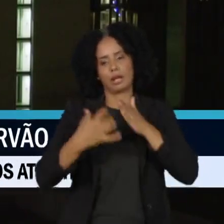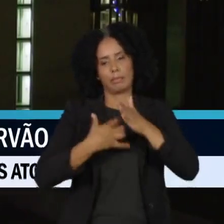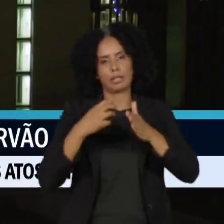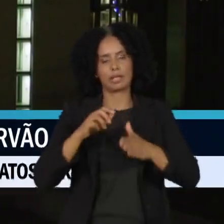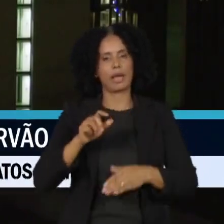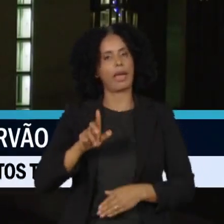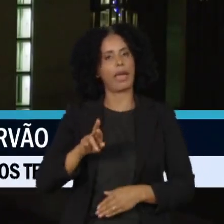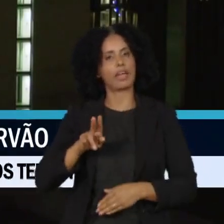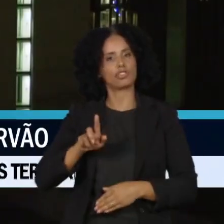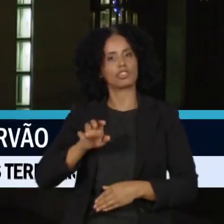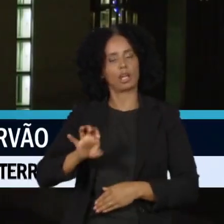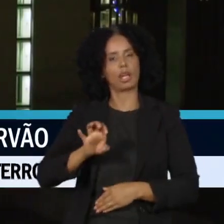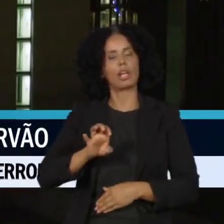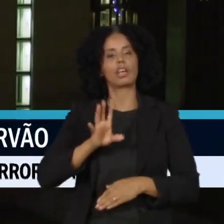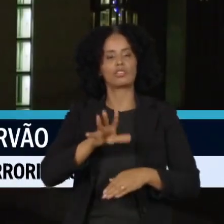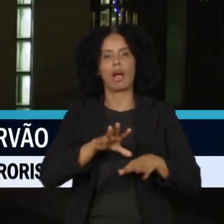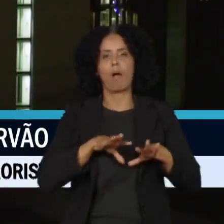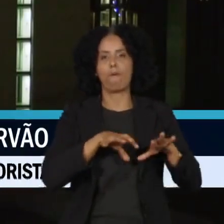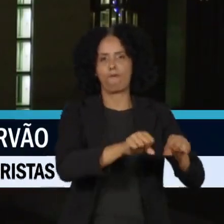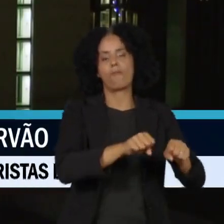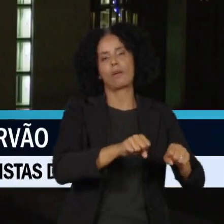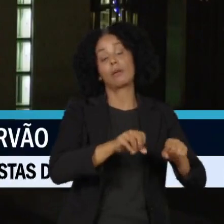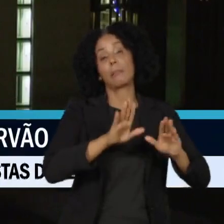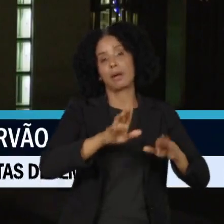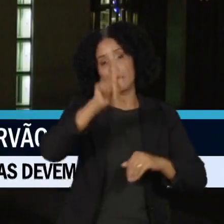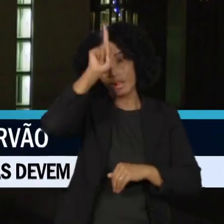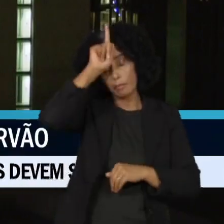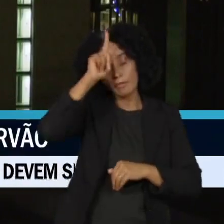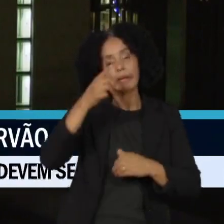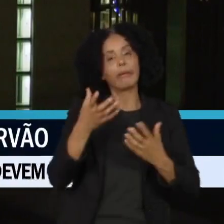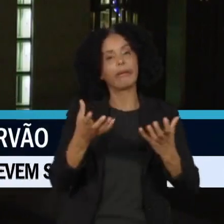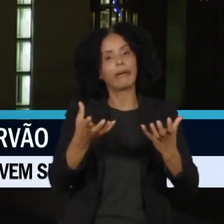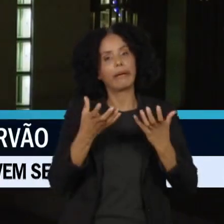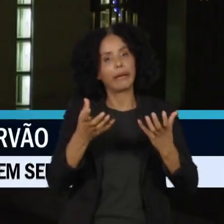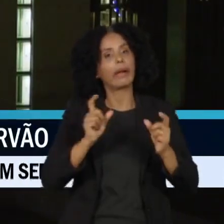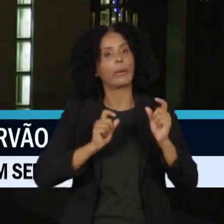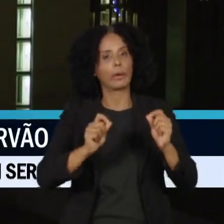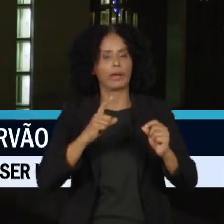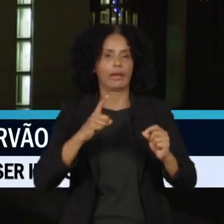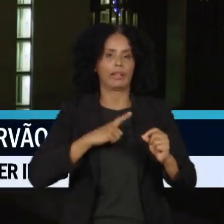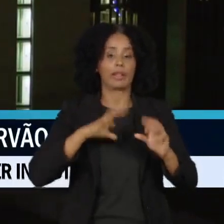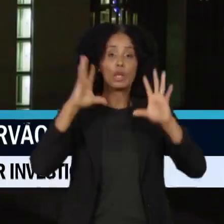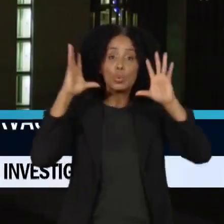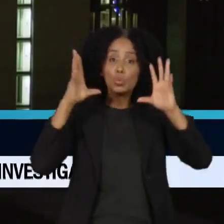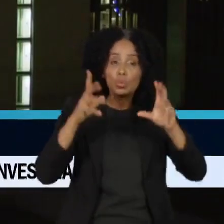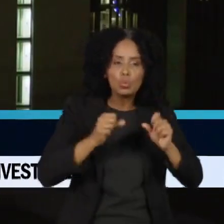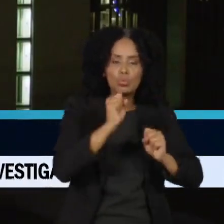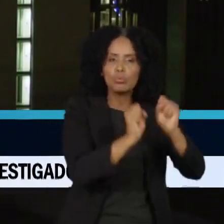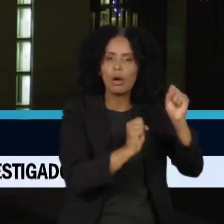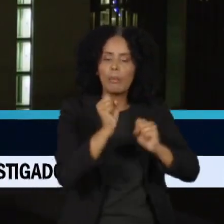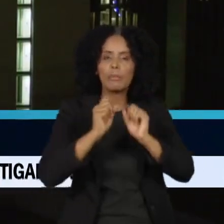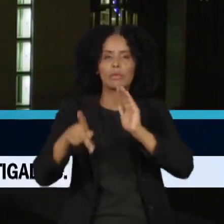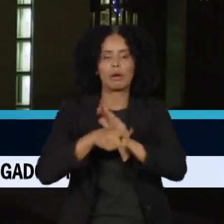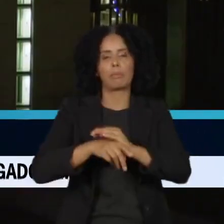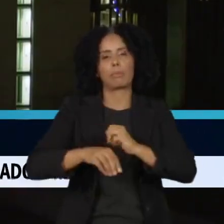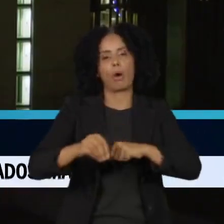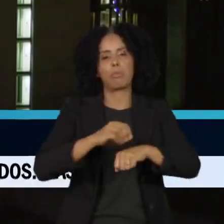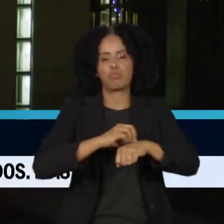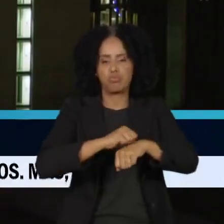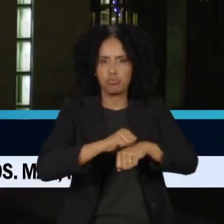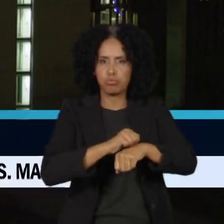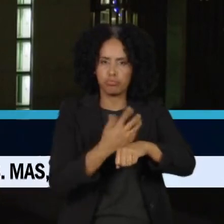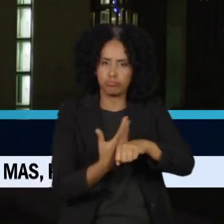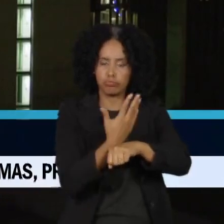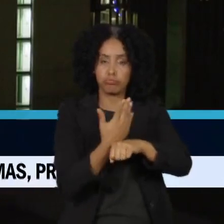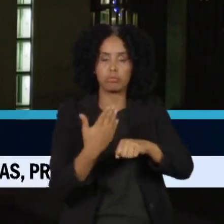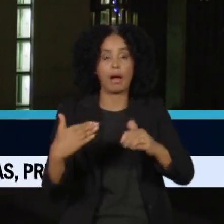explorar a área. A Alemanha quer desativar gradualmente todas as suas usinas movidas a carvão até 2038.